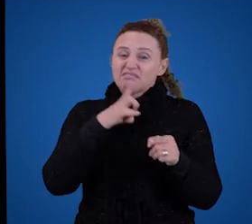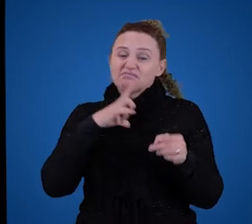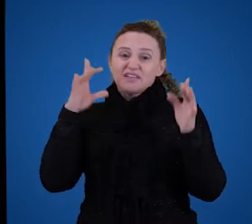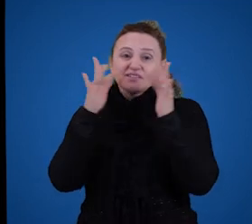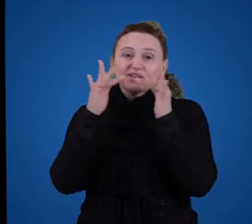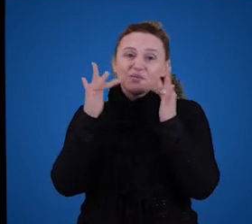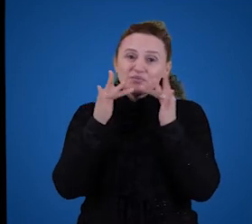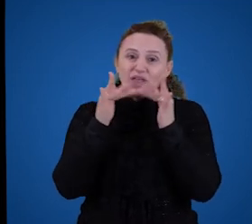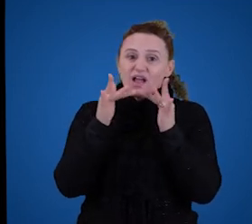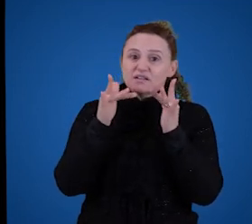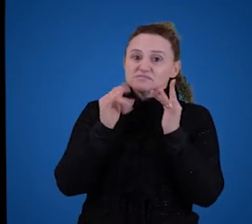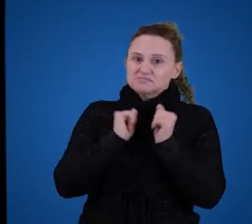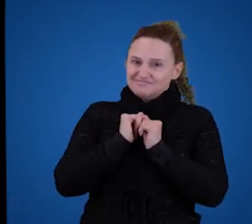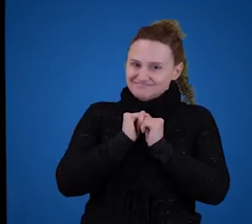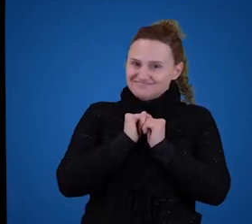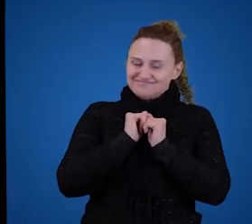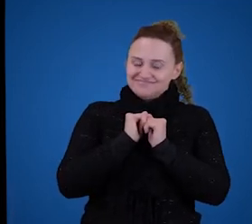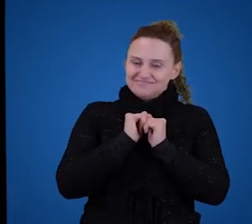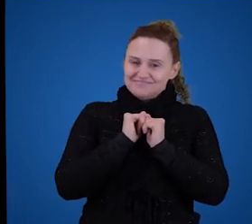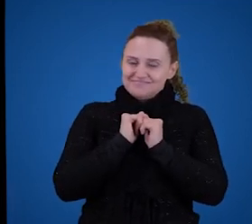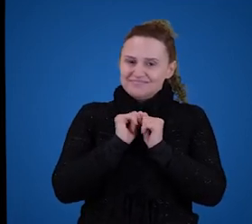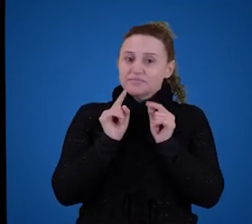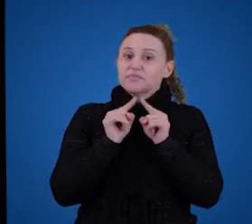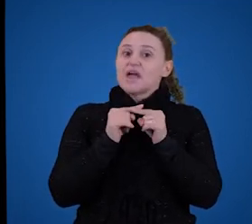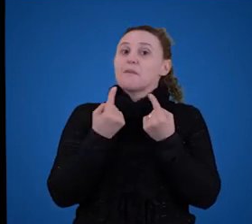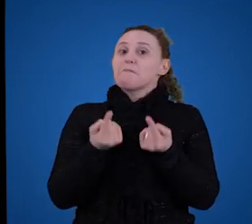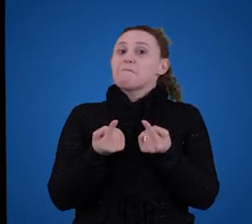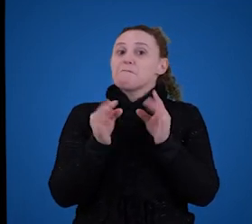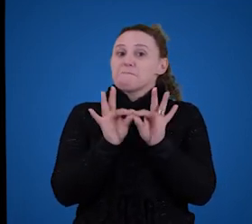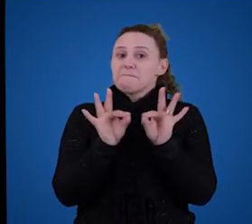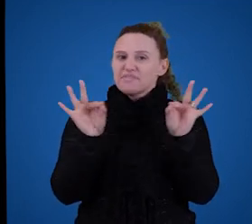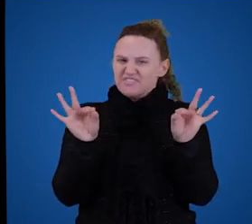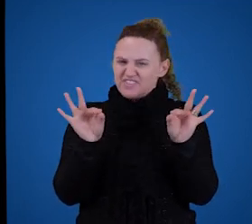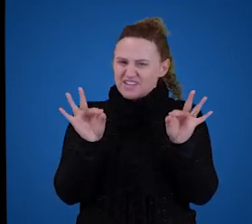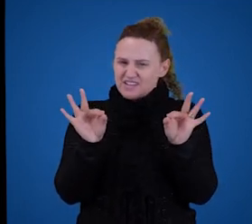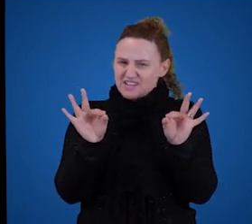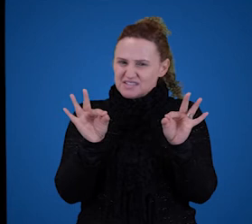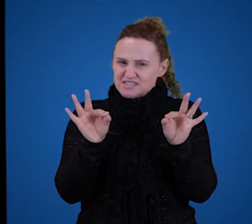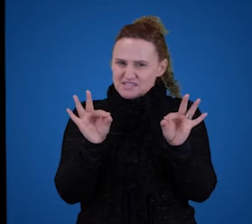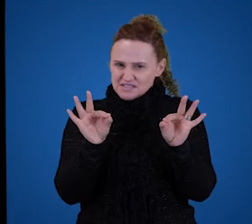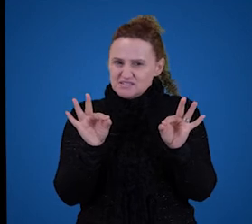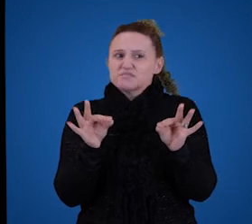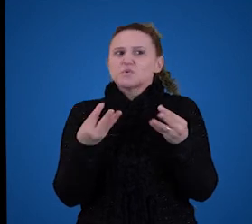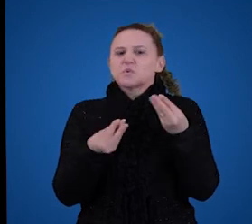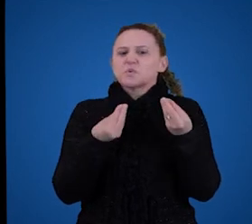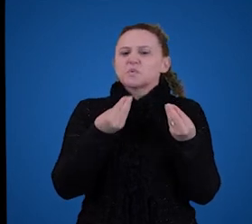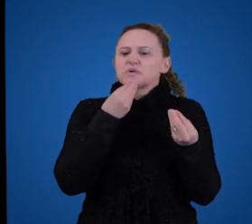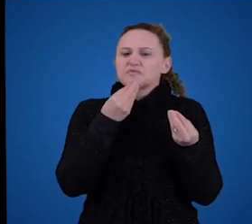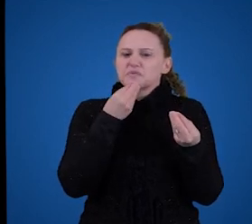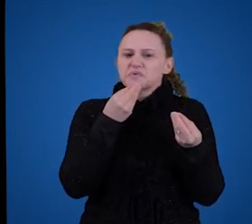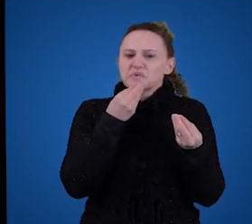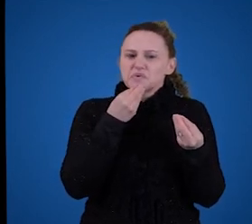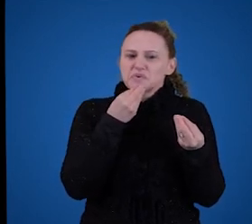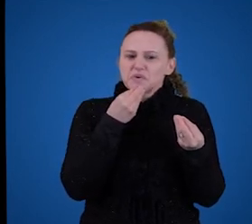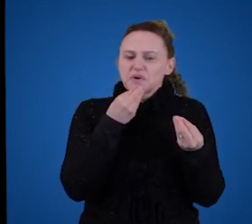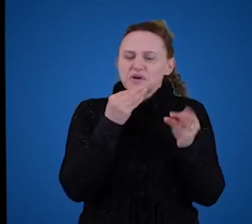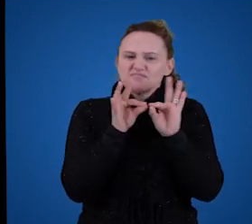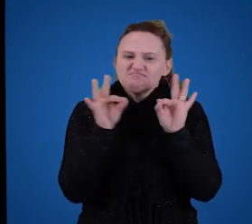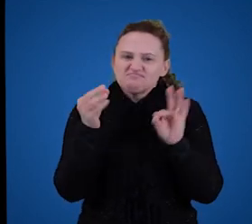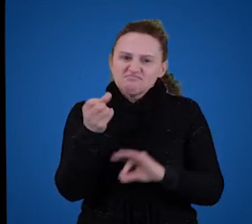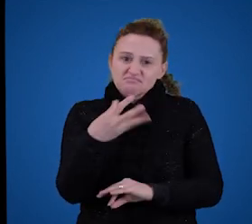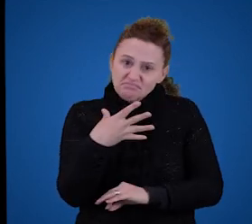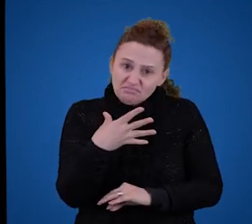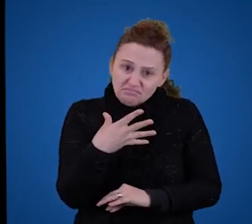anteriormente. Mas, essa frase funciona para frases novas? Quer dizer, esse argumento ou essa tese